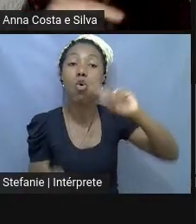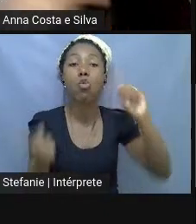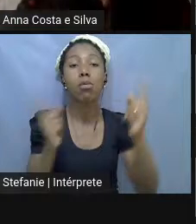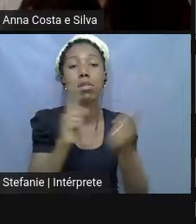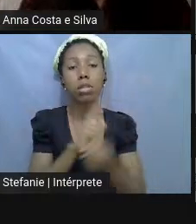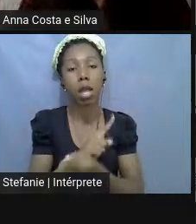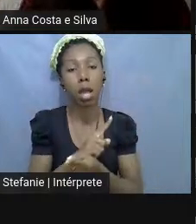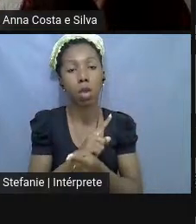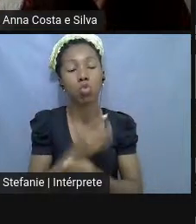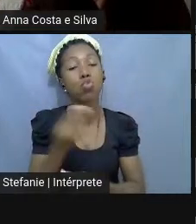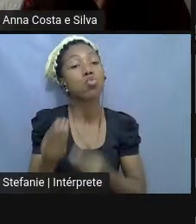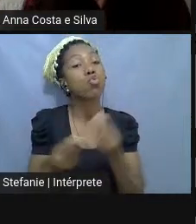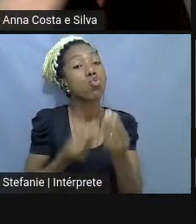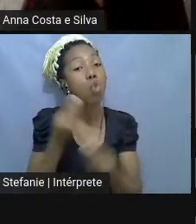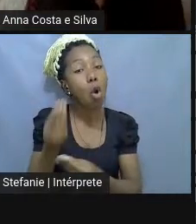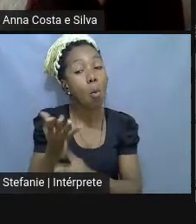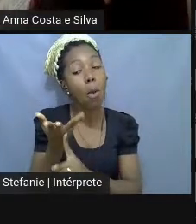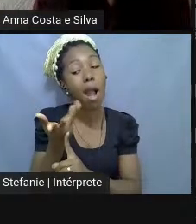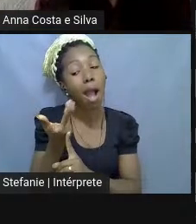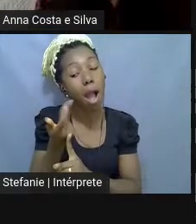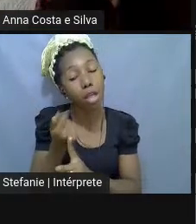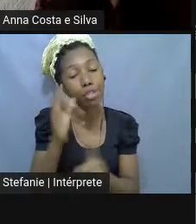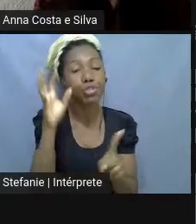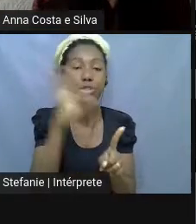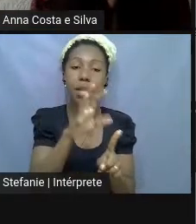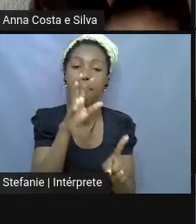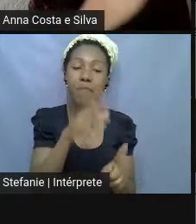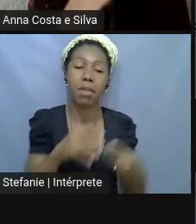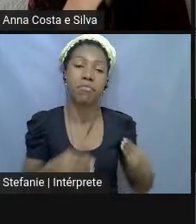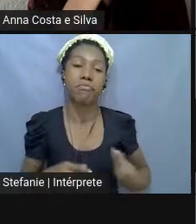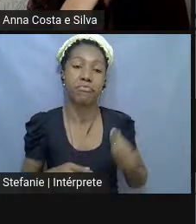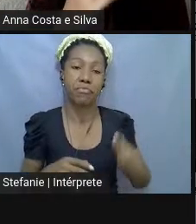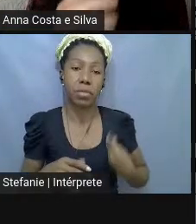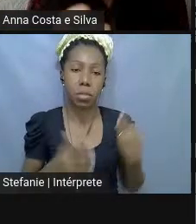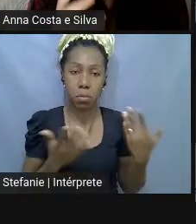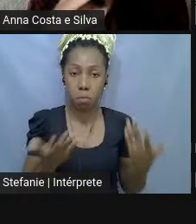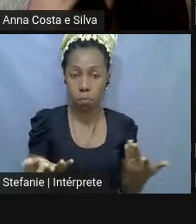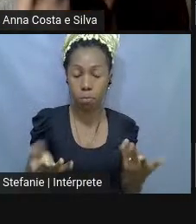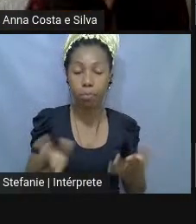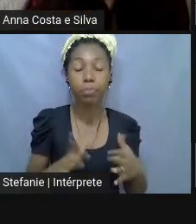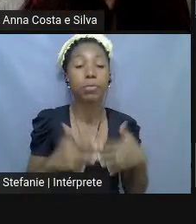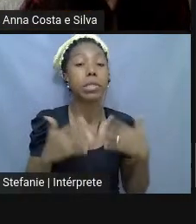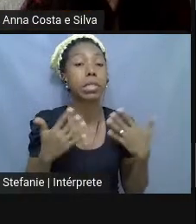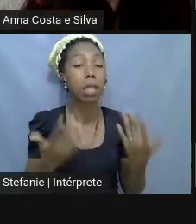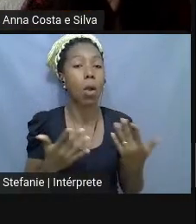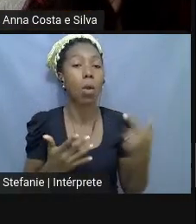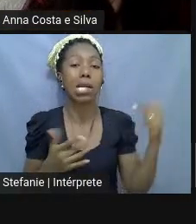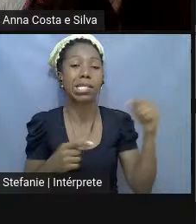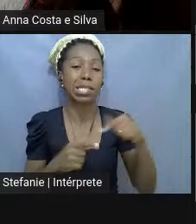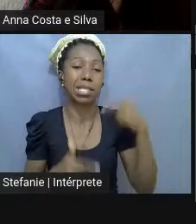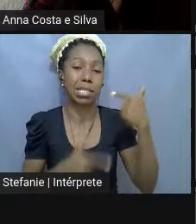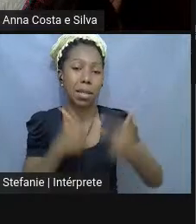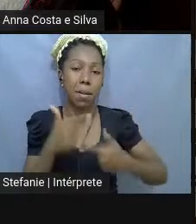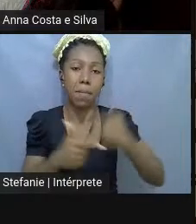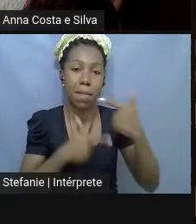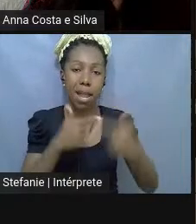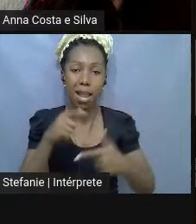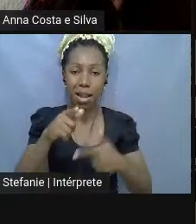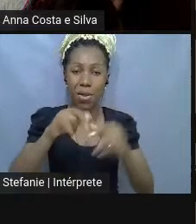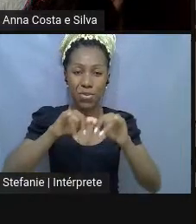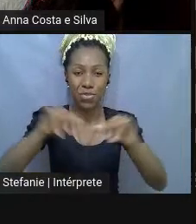Como que a arte pode interferir no campo da vida? É... Então, nesse trabalho, no Ofereço Companhia,